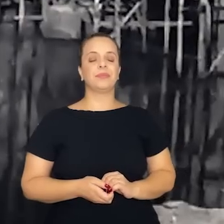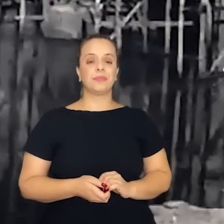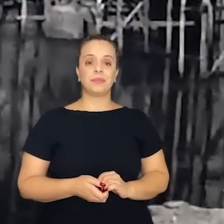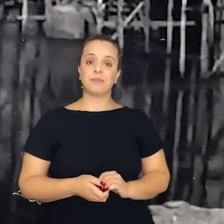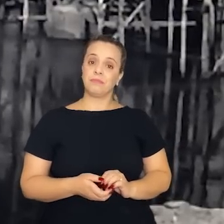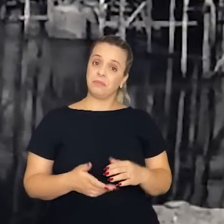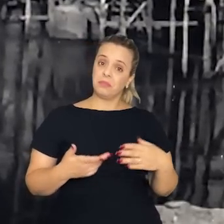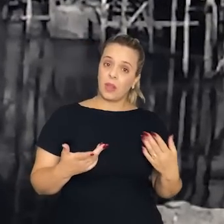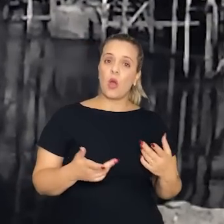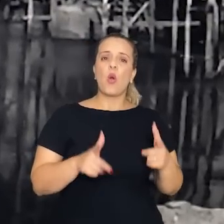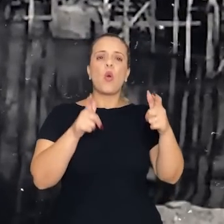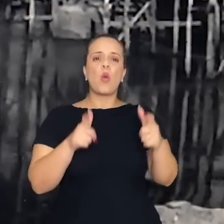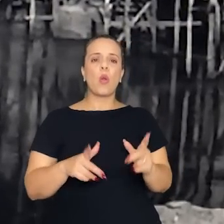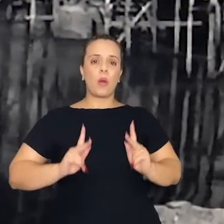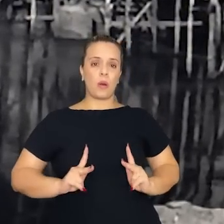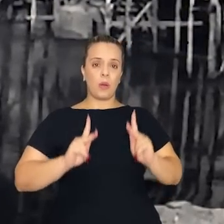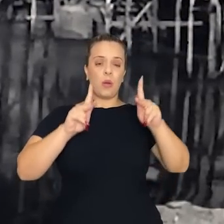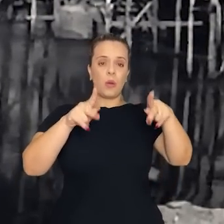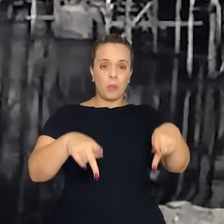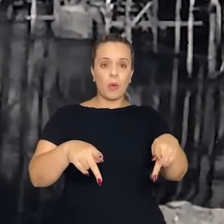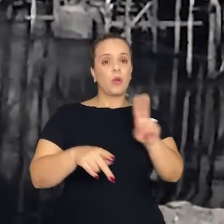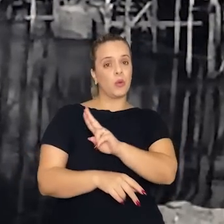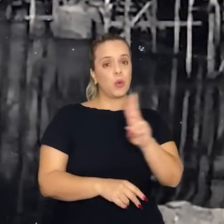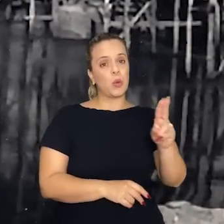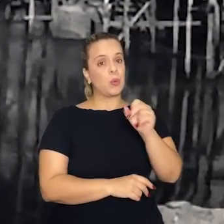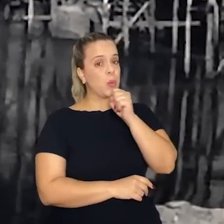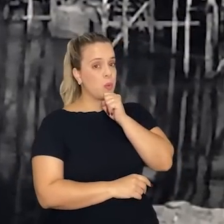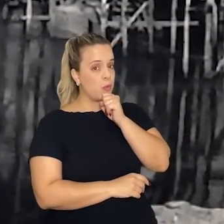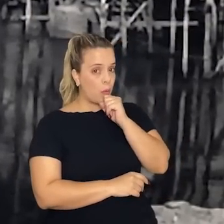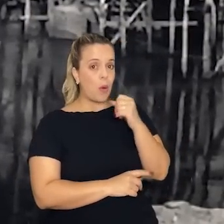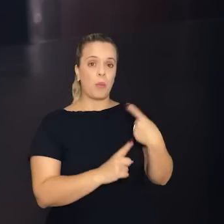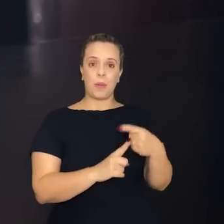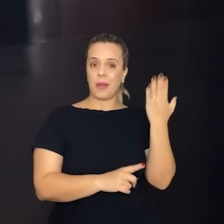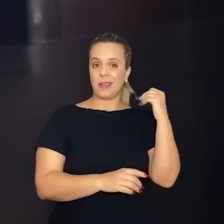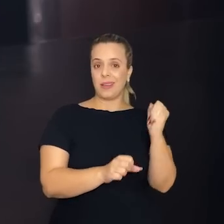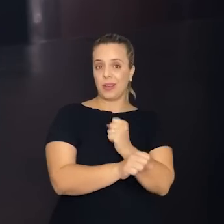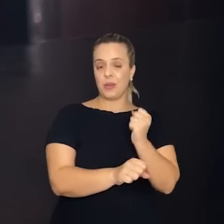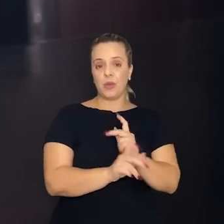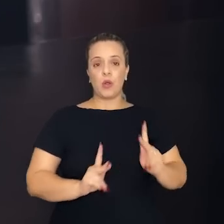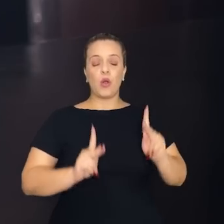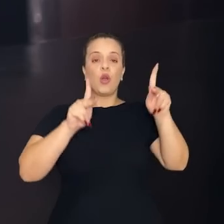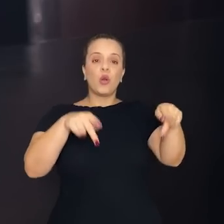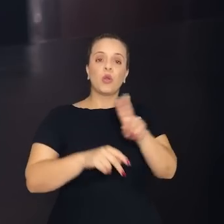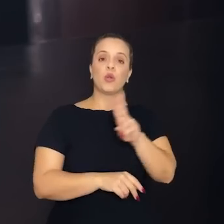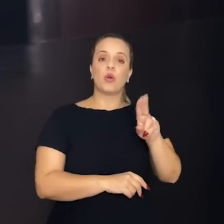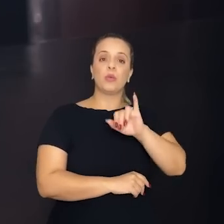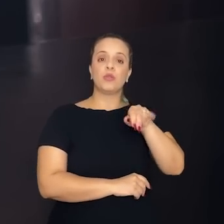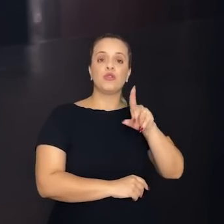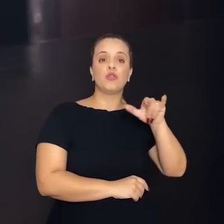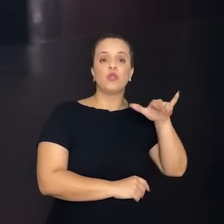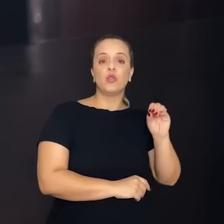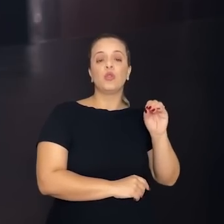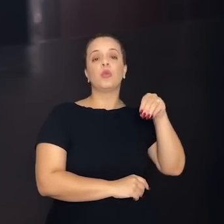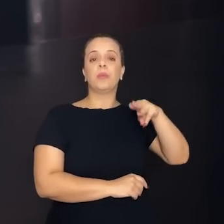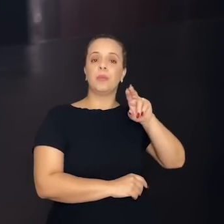Ali onde é a ponte que leva o nome do meu avô, que ele que construiu a ponte, que é a ponte Júlio Milha, era o cais